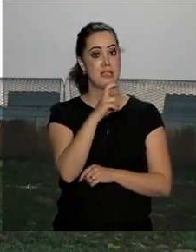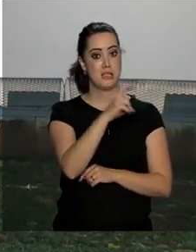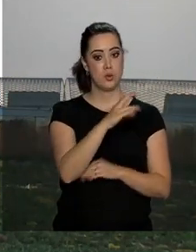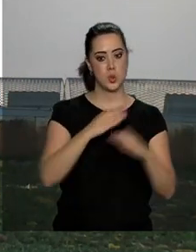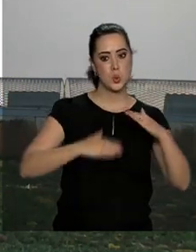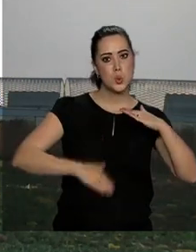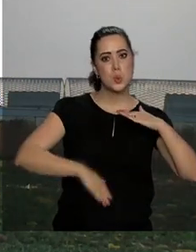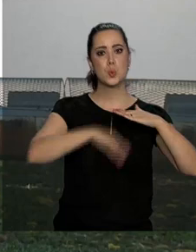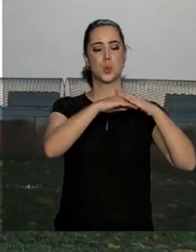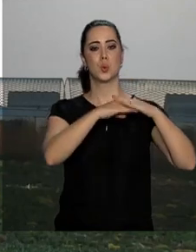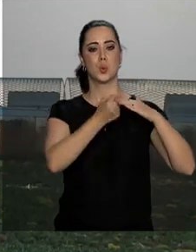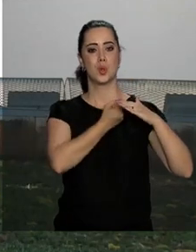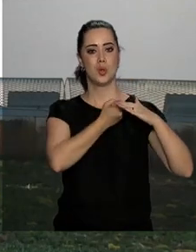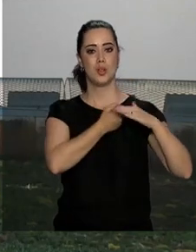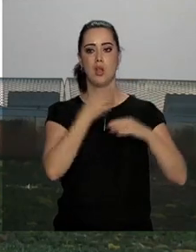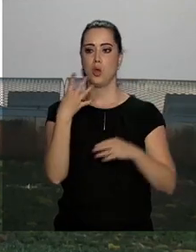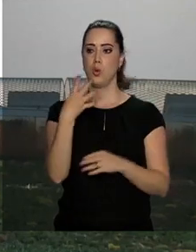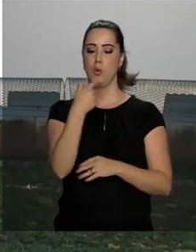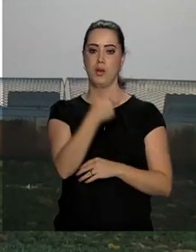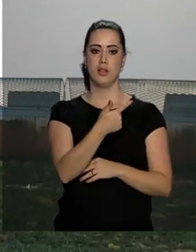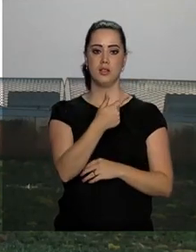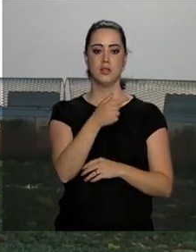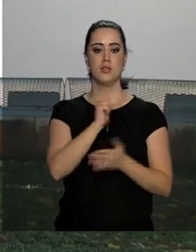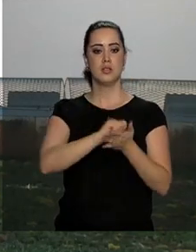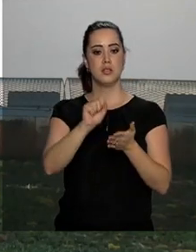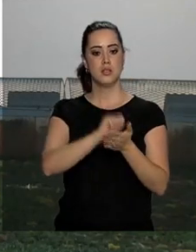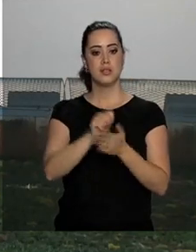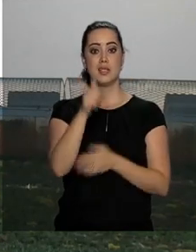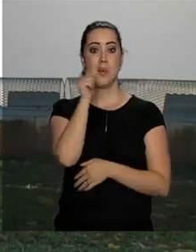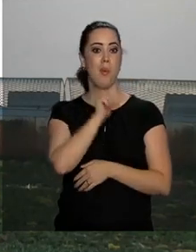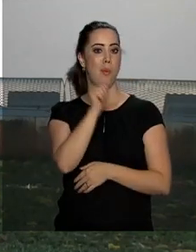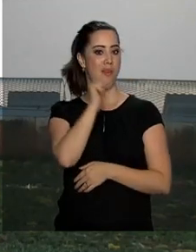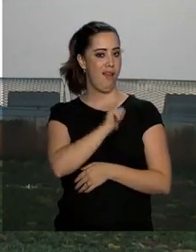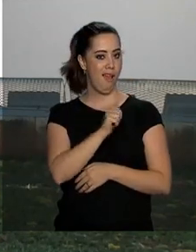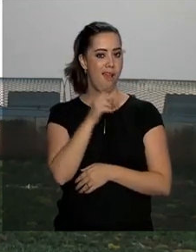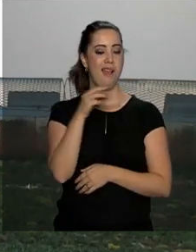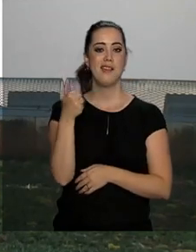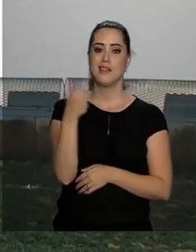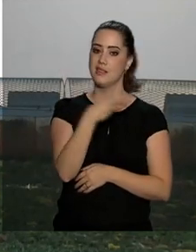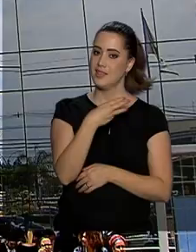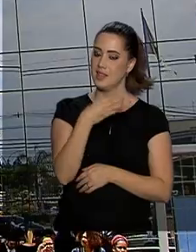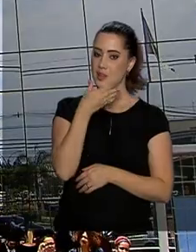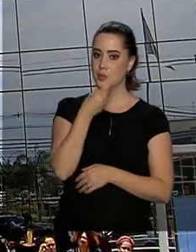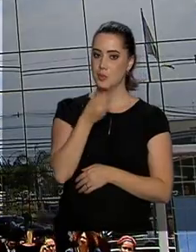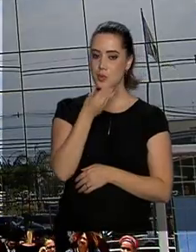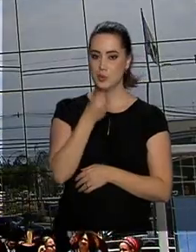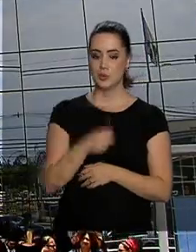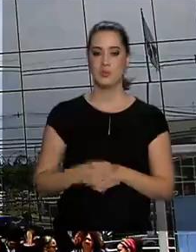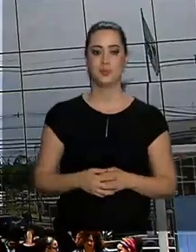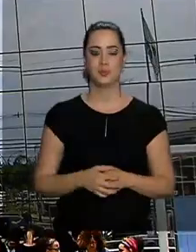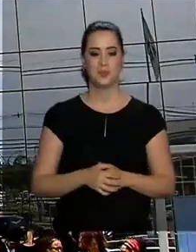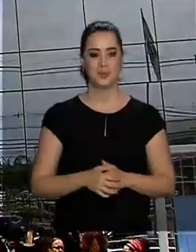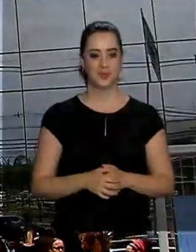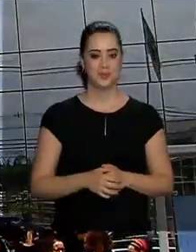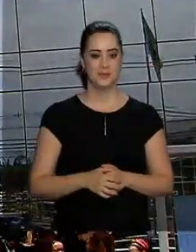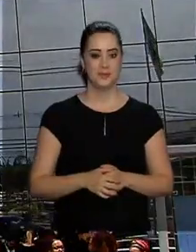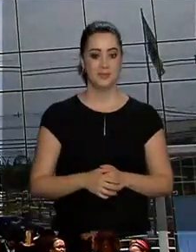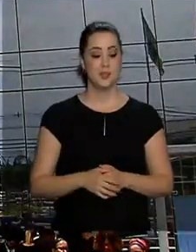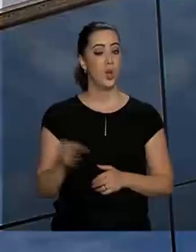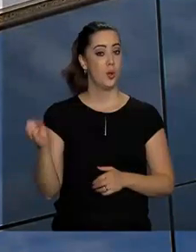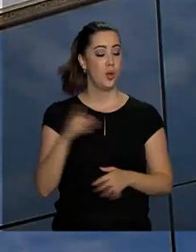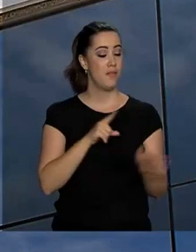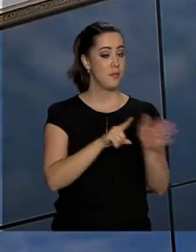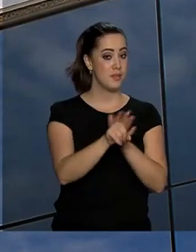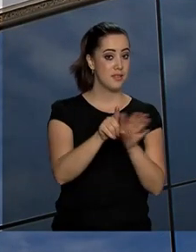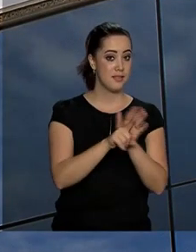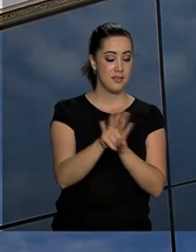supernotas, 42 redações foram escritas por mulheres e 13 por homens. De acordo com o levantamento inédito